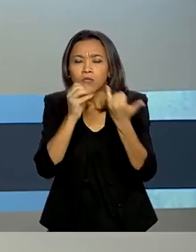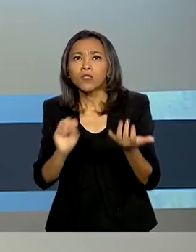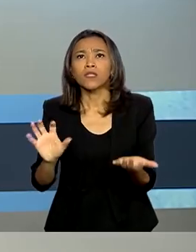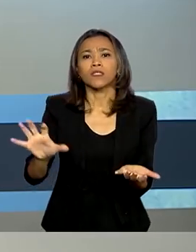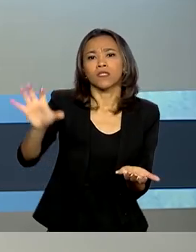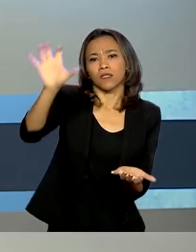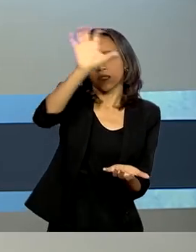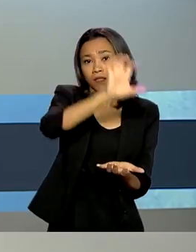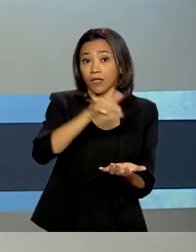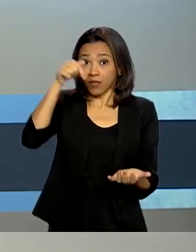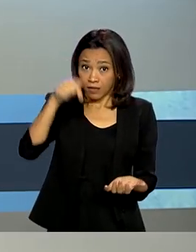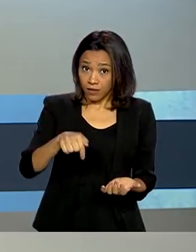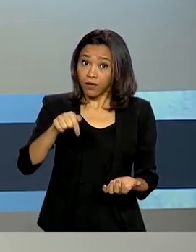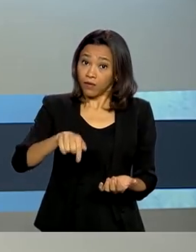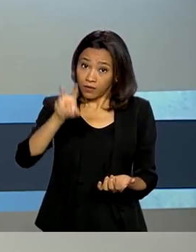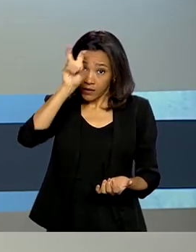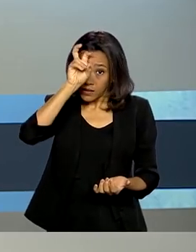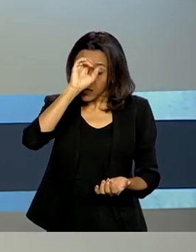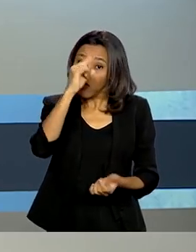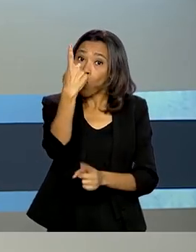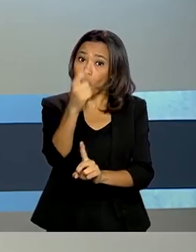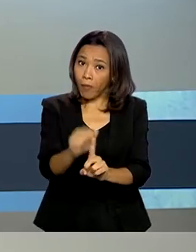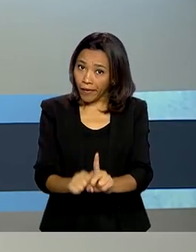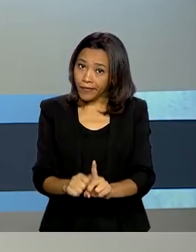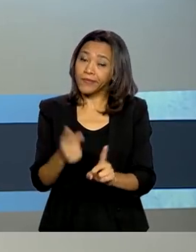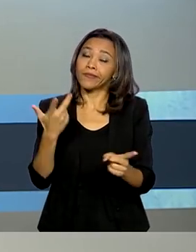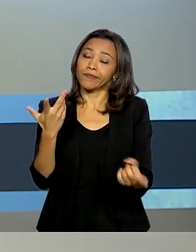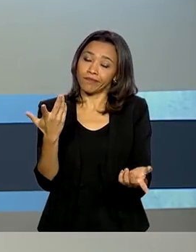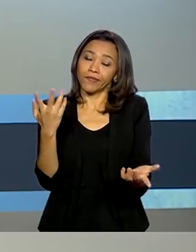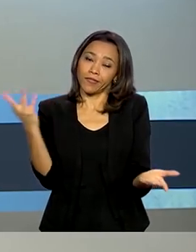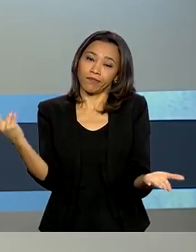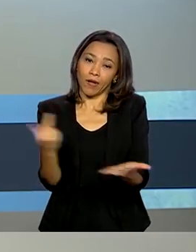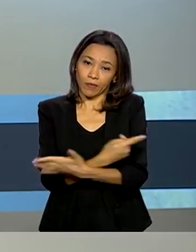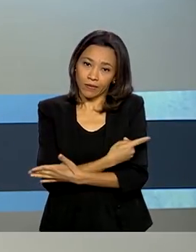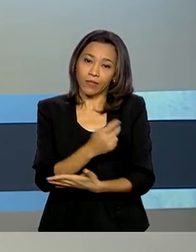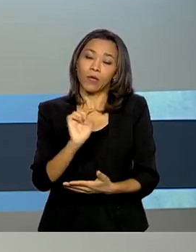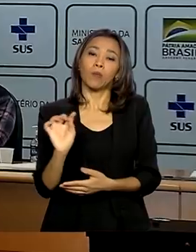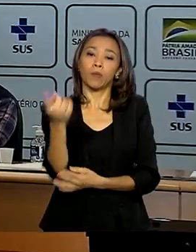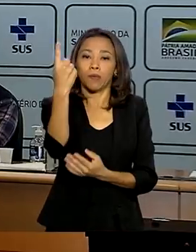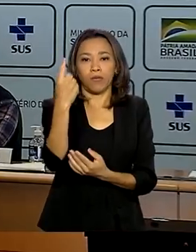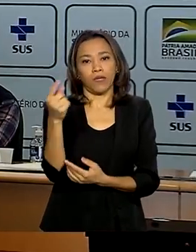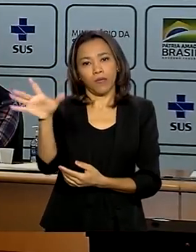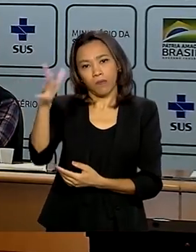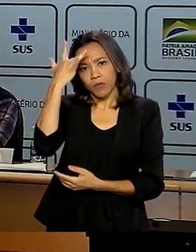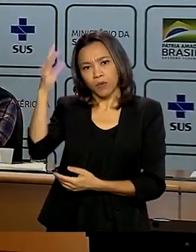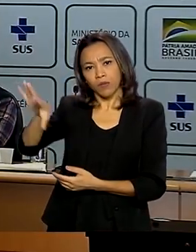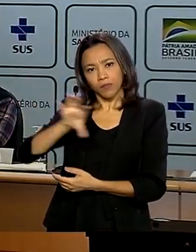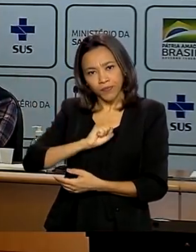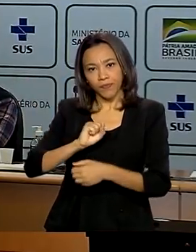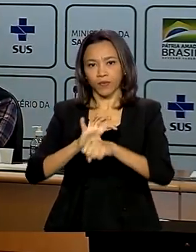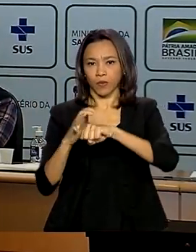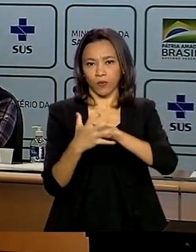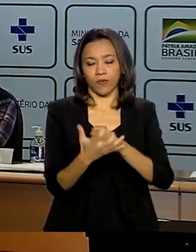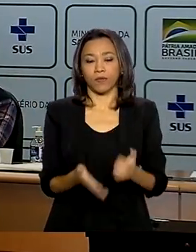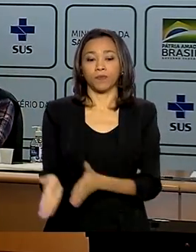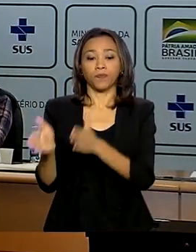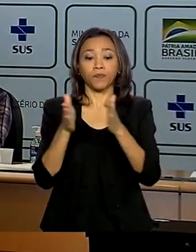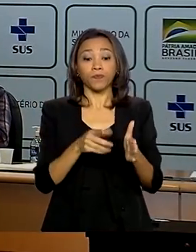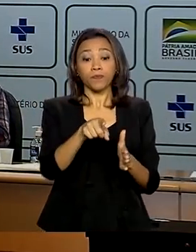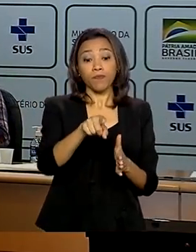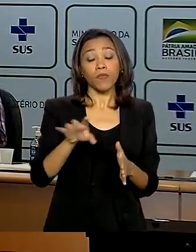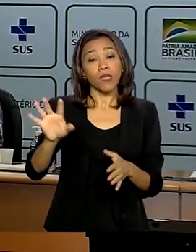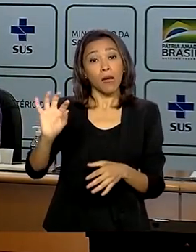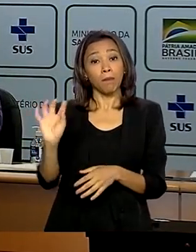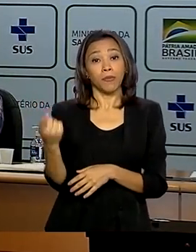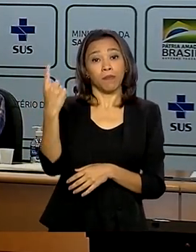completou um mês que o primeiro caso da doença foi confirmado no país. A confirmação do primeiro caso da Covid